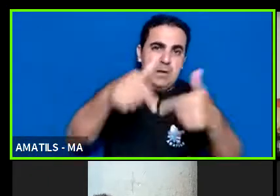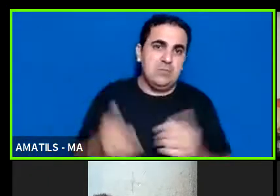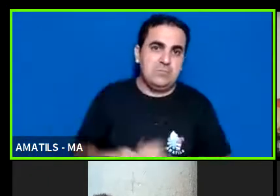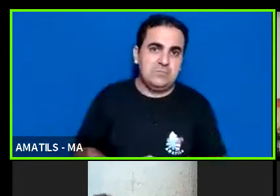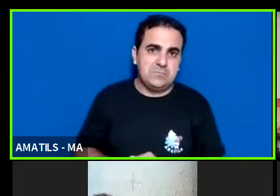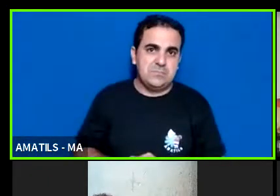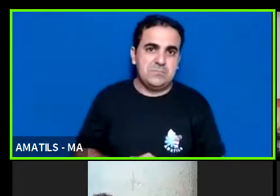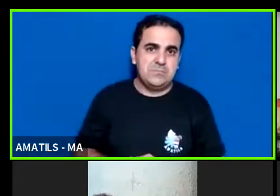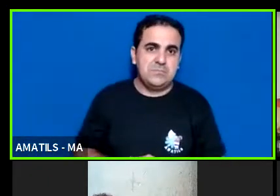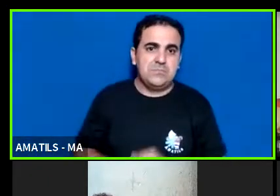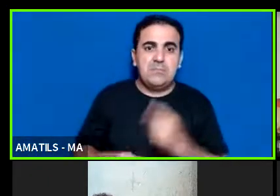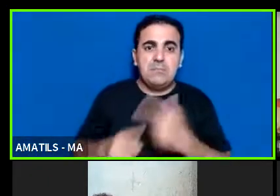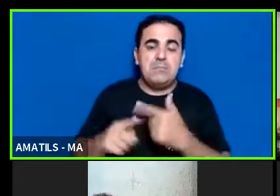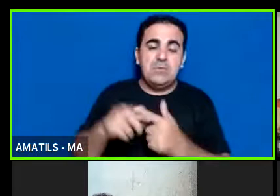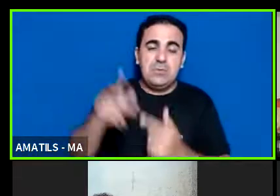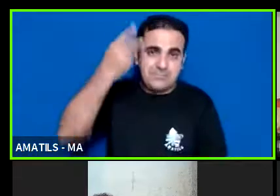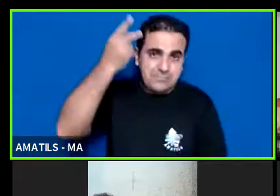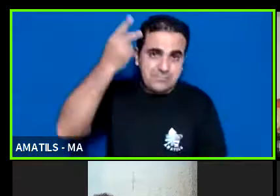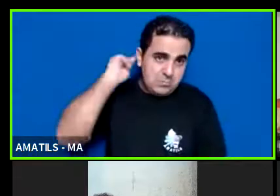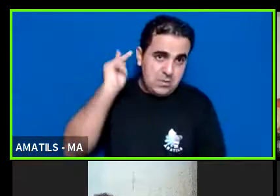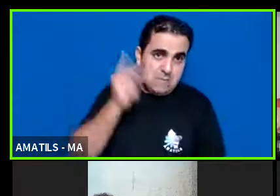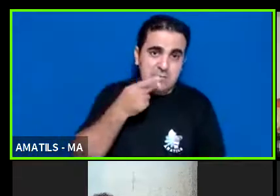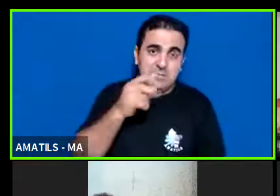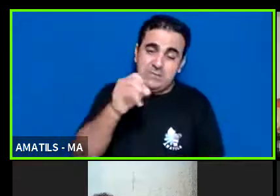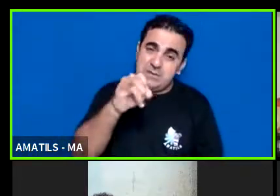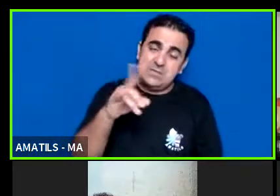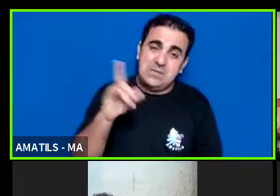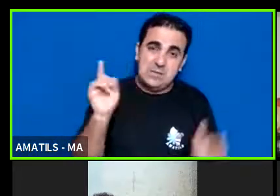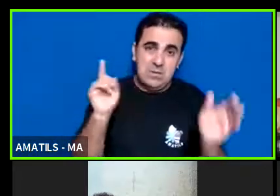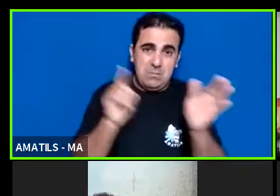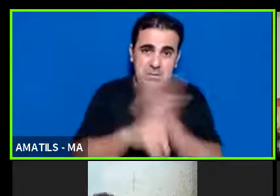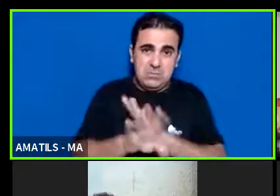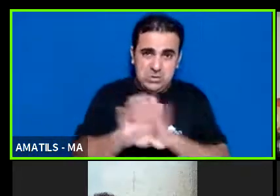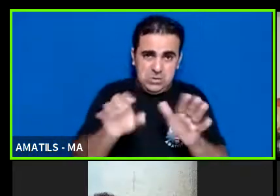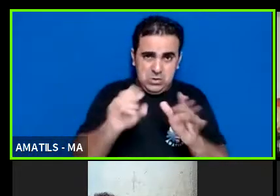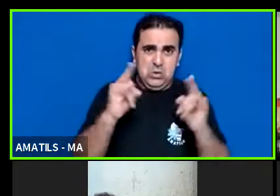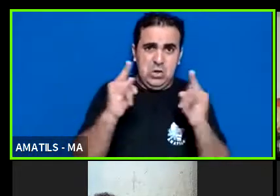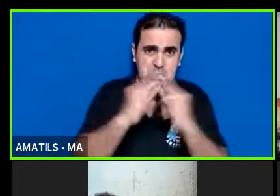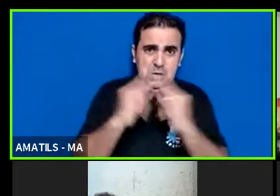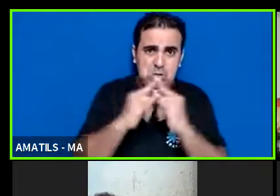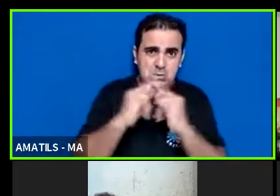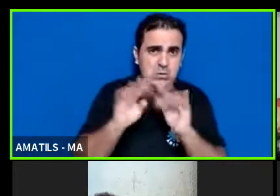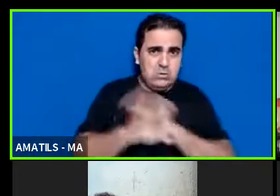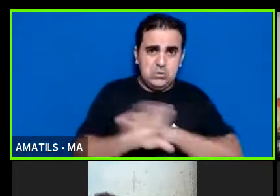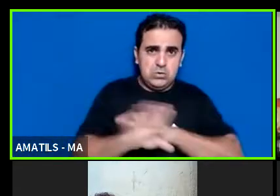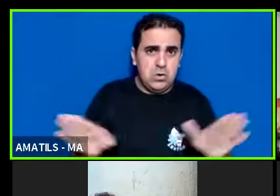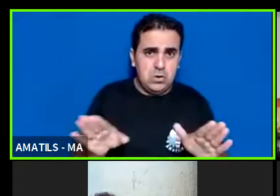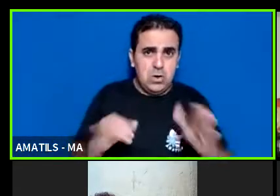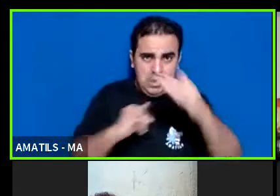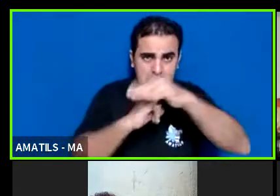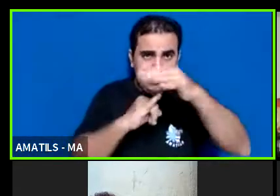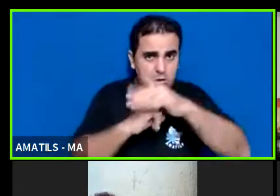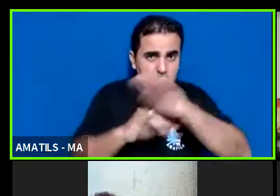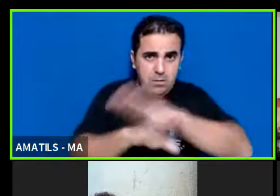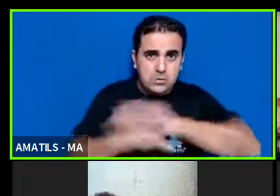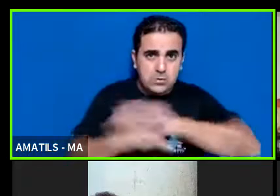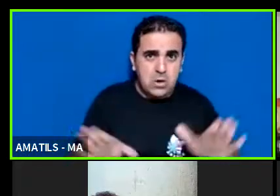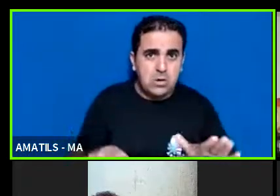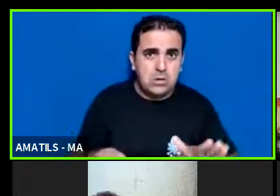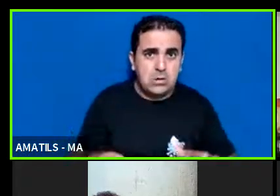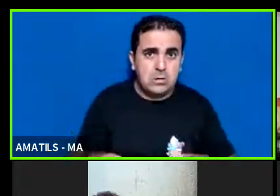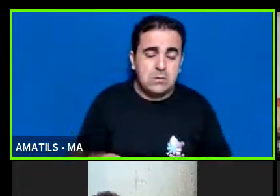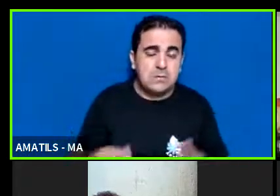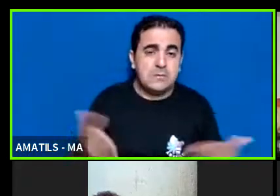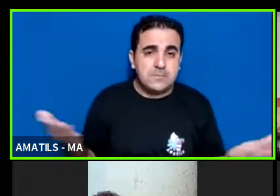na verdade eu perguntei se é só para a entidade então é só para a entidade exclusivo para a entidade isso